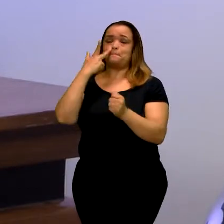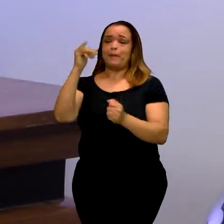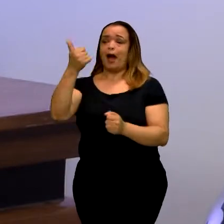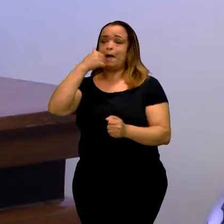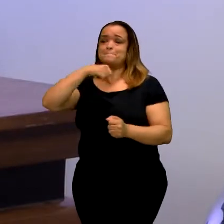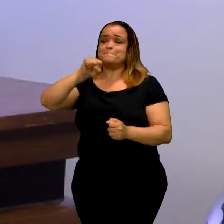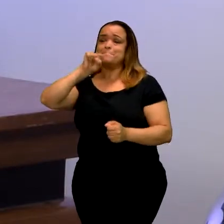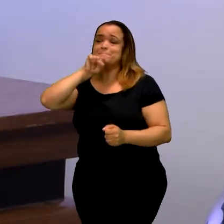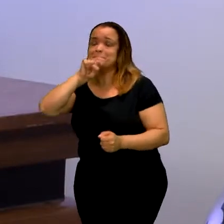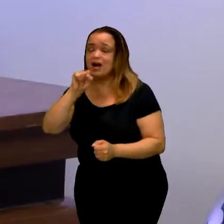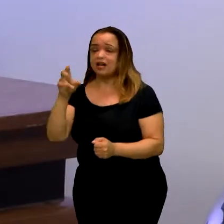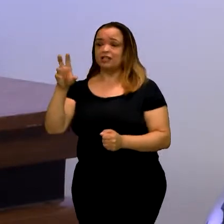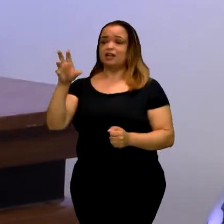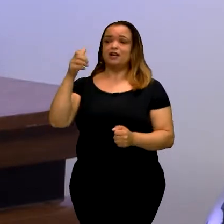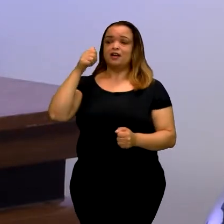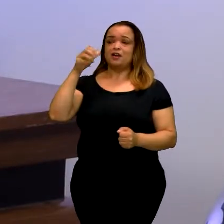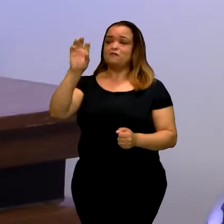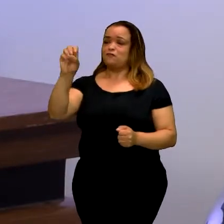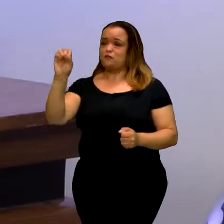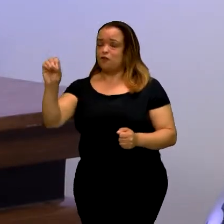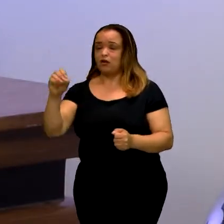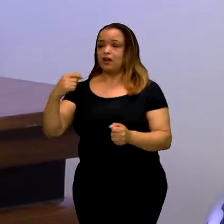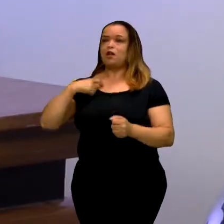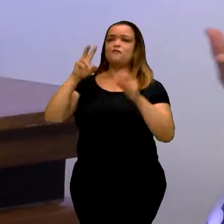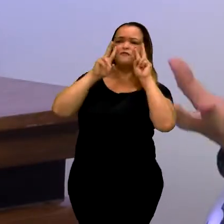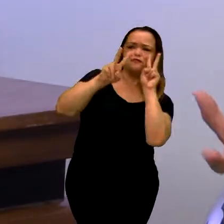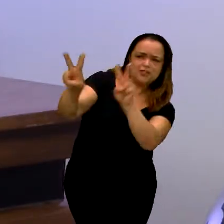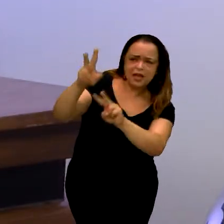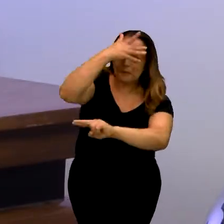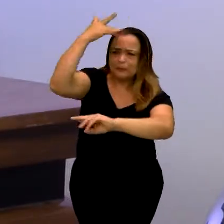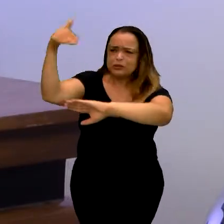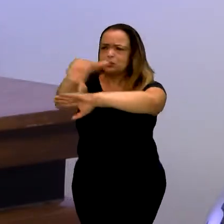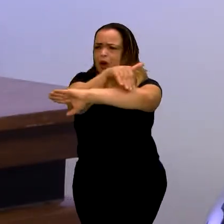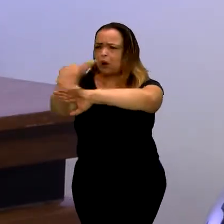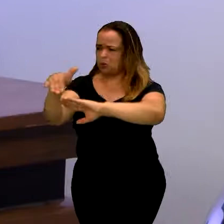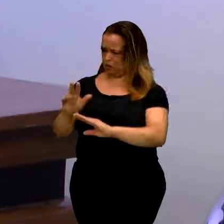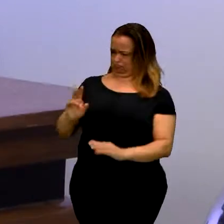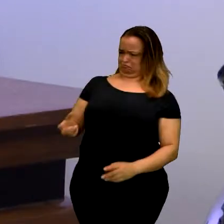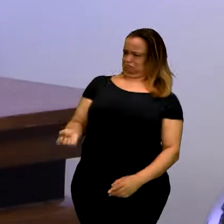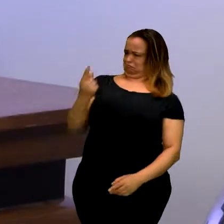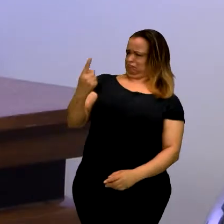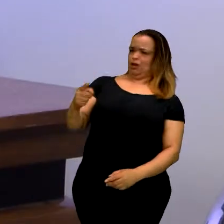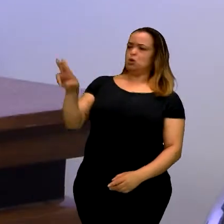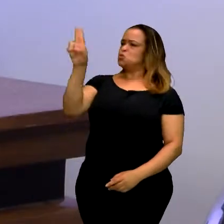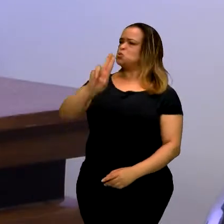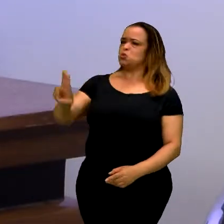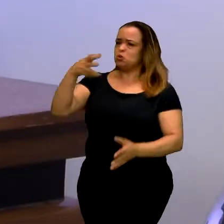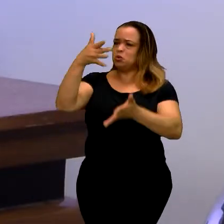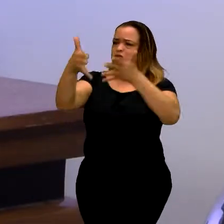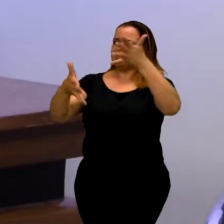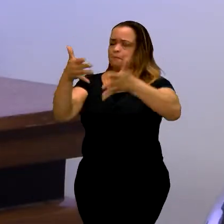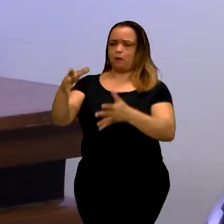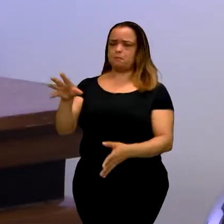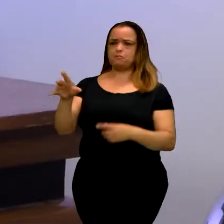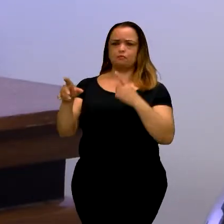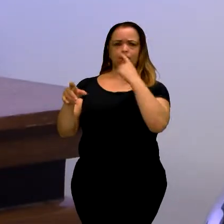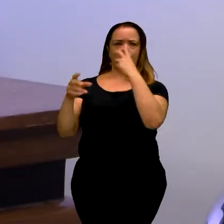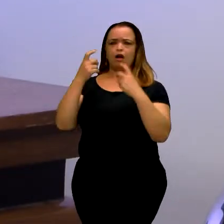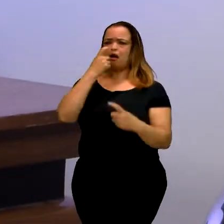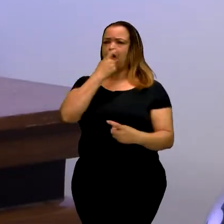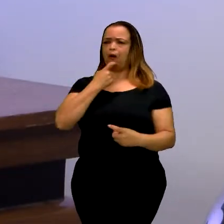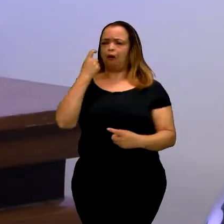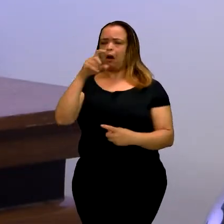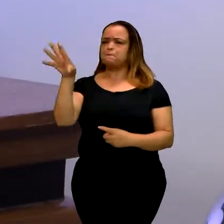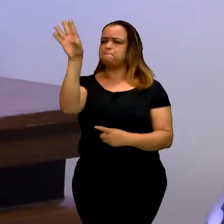eu vi as pessoas na rua, não sabia falar com a língua de sinais, não usavam as mãos. E mexiam a boca. Meu Deus, o que é esse